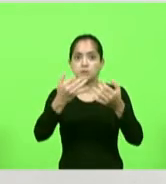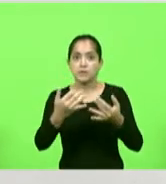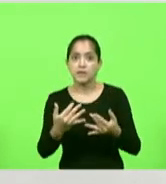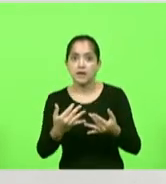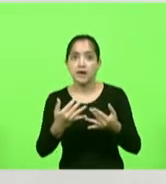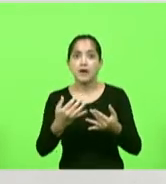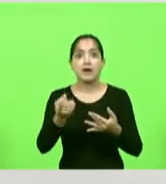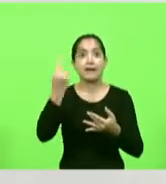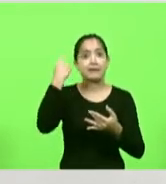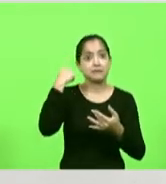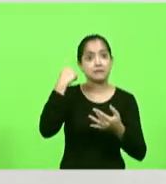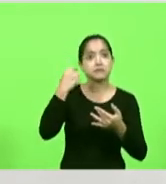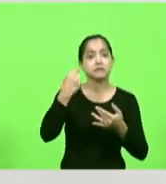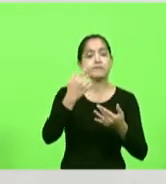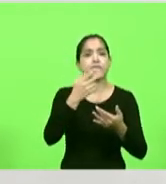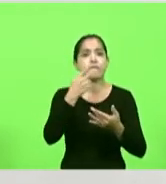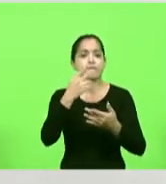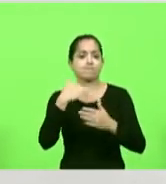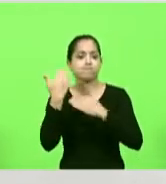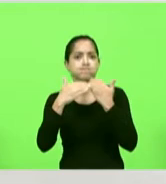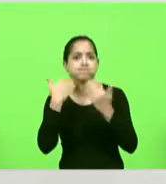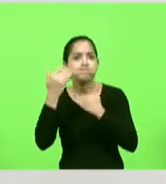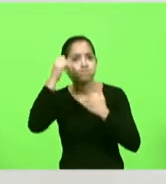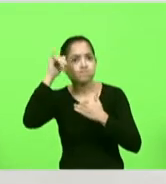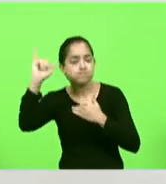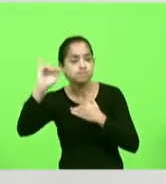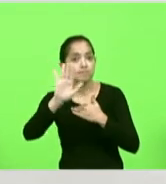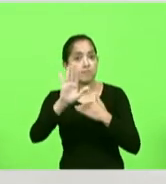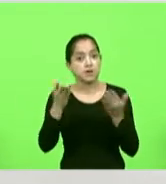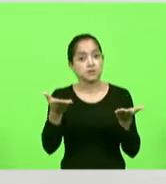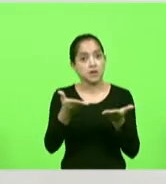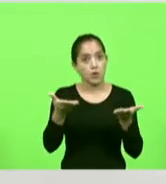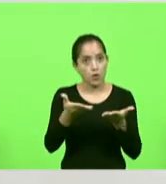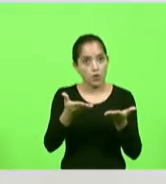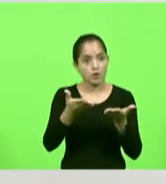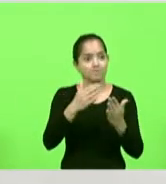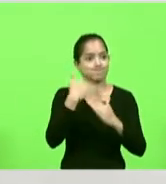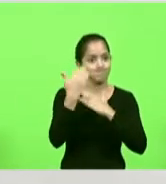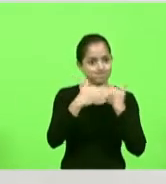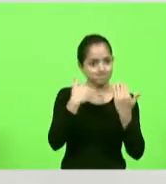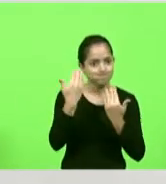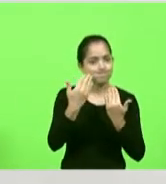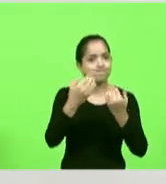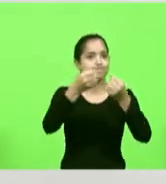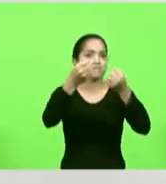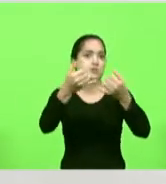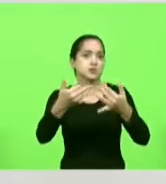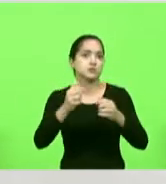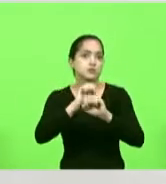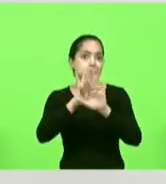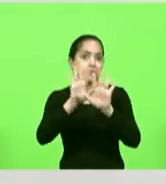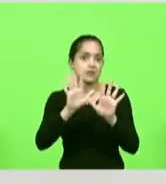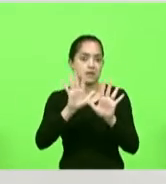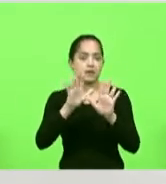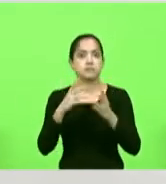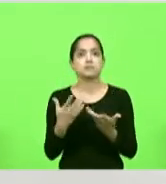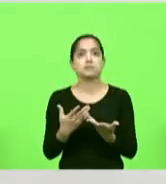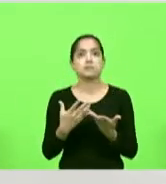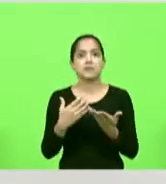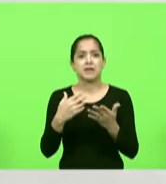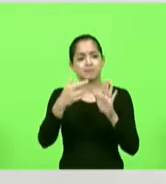sobre mortes evitáveis e agora são óbitos a esclarecer. é todo um